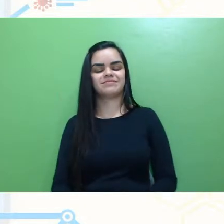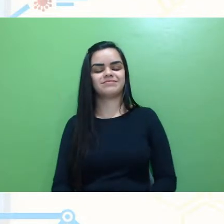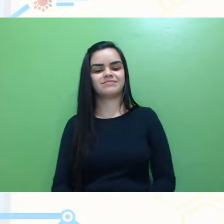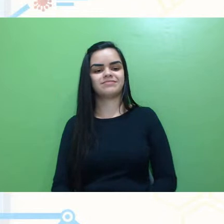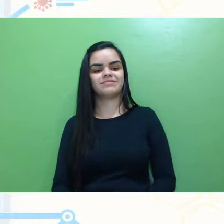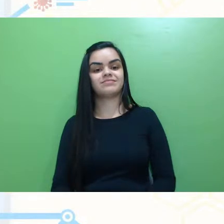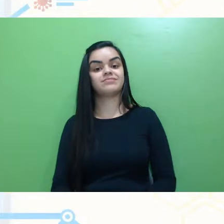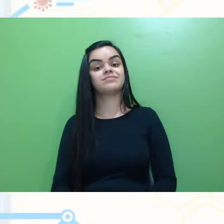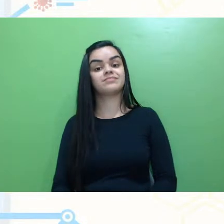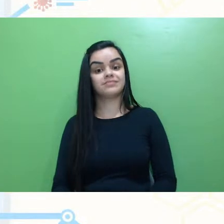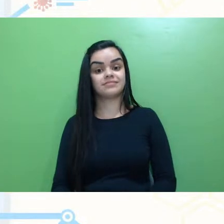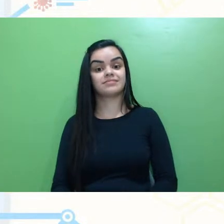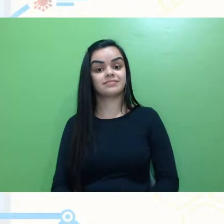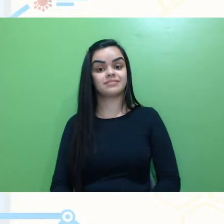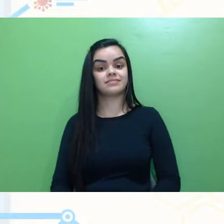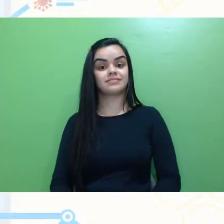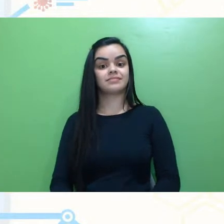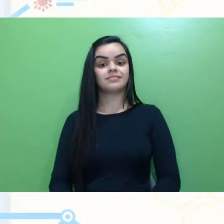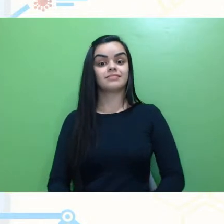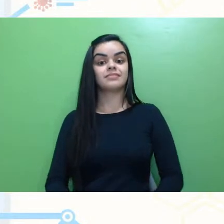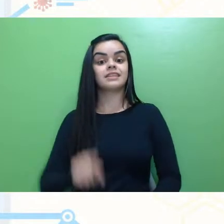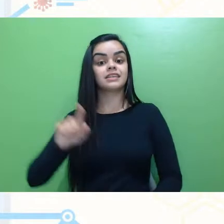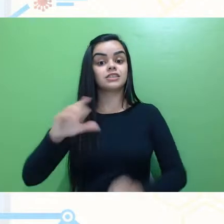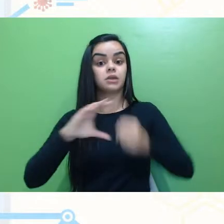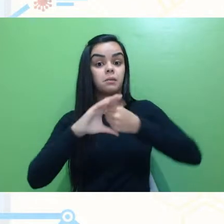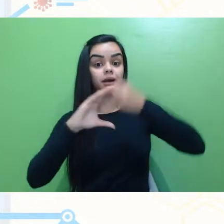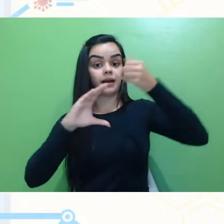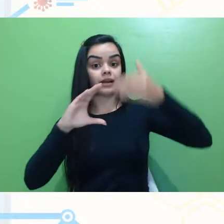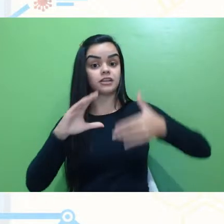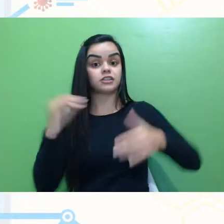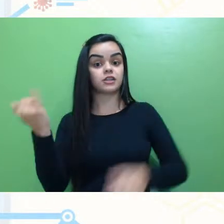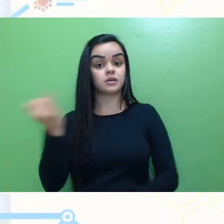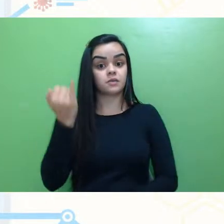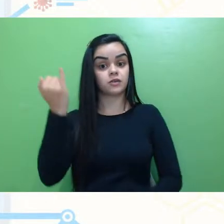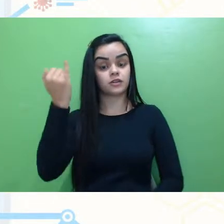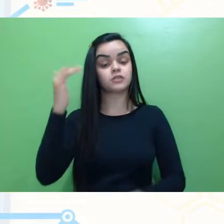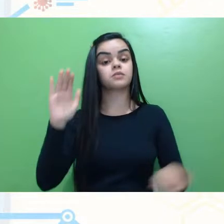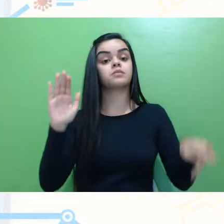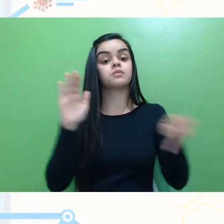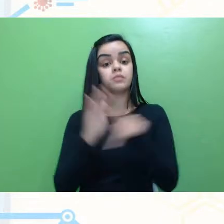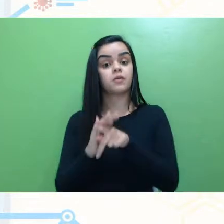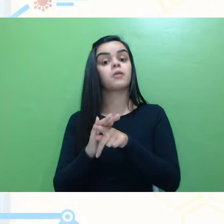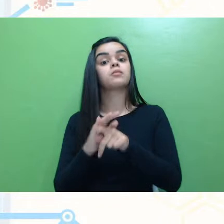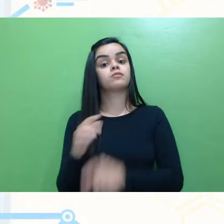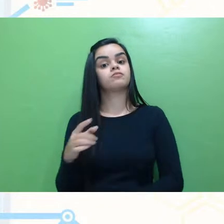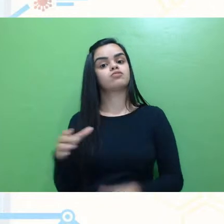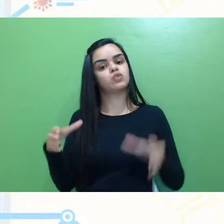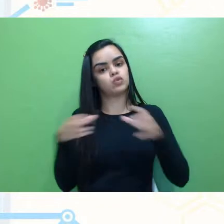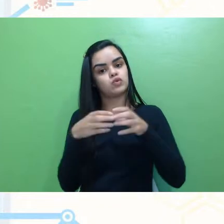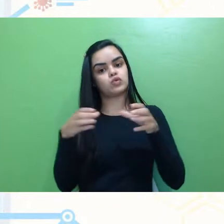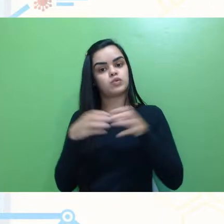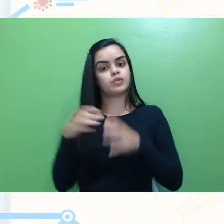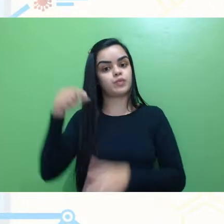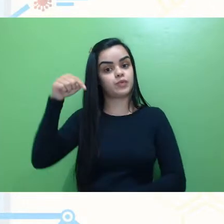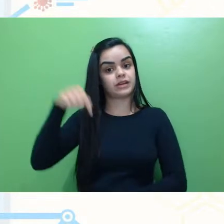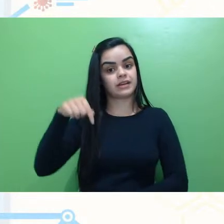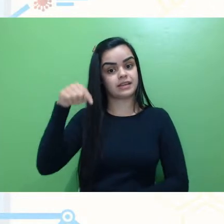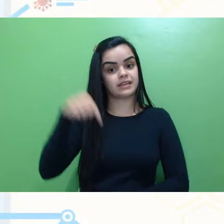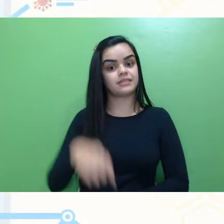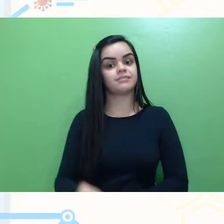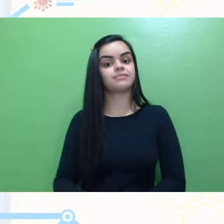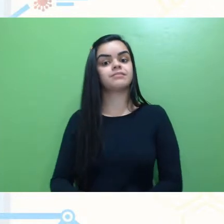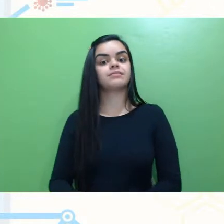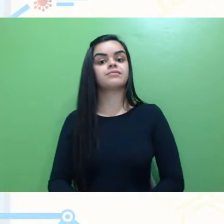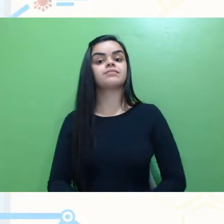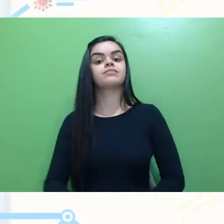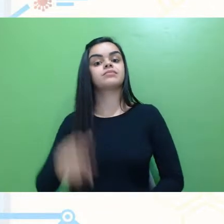acho que isso é uma característica muito importante do PPG-CTS, e, claro, acaba